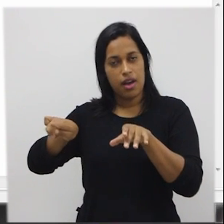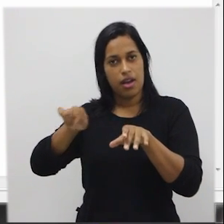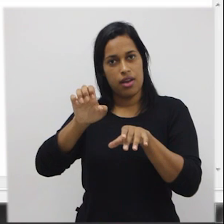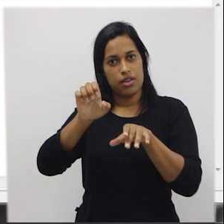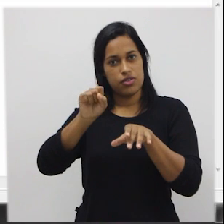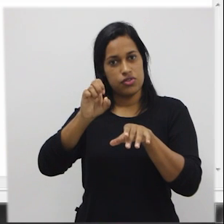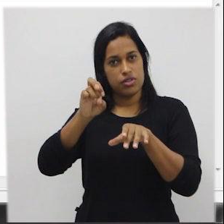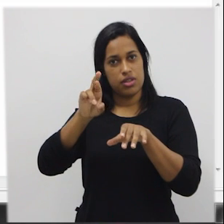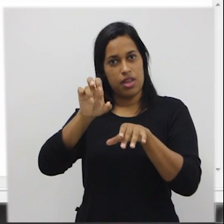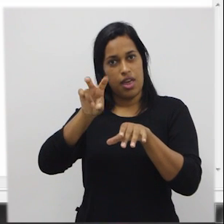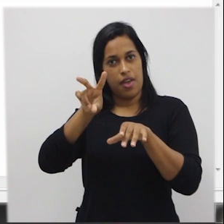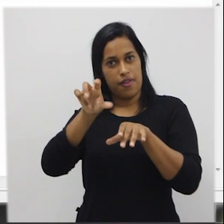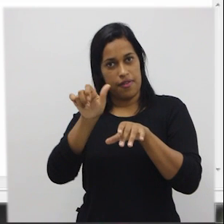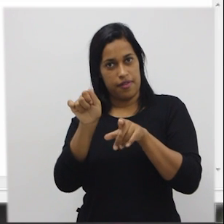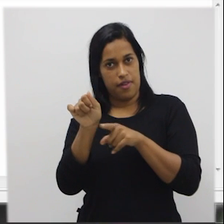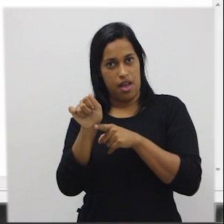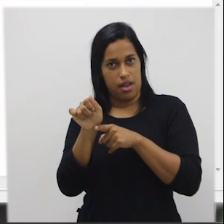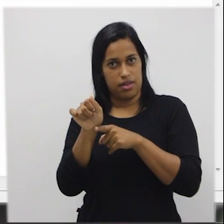média